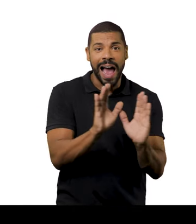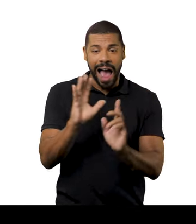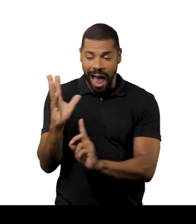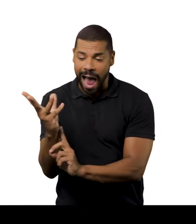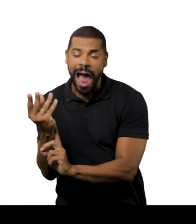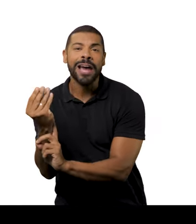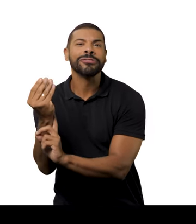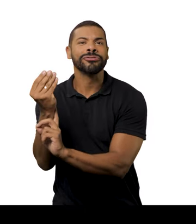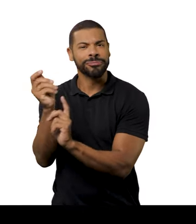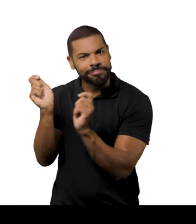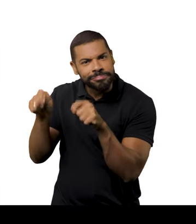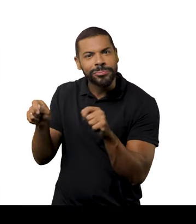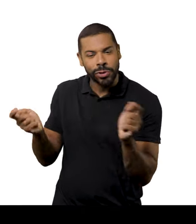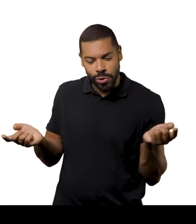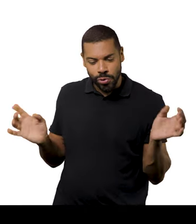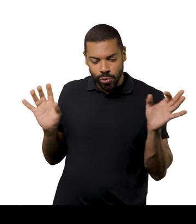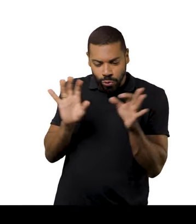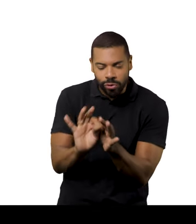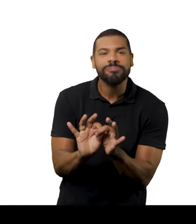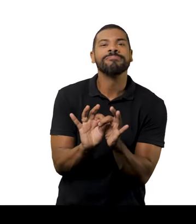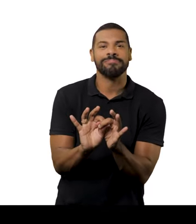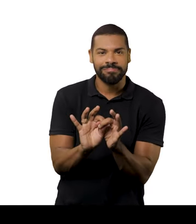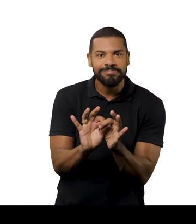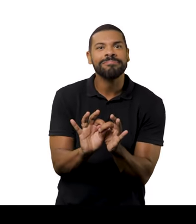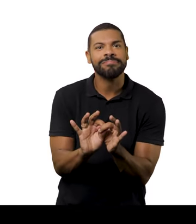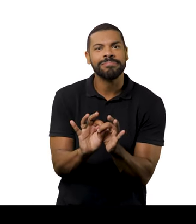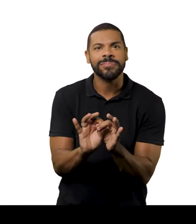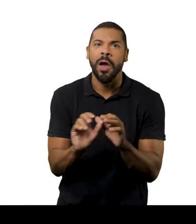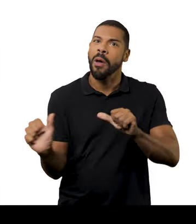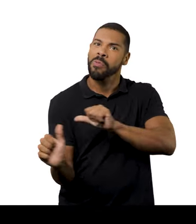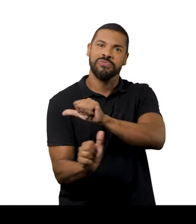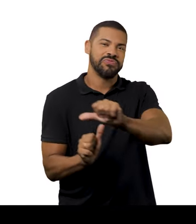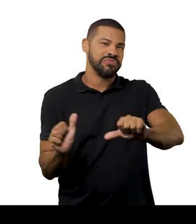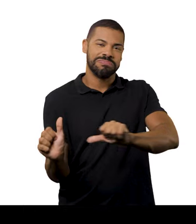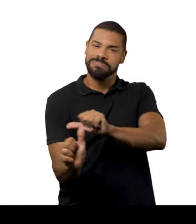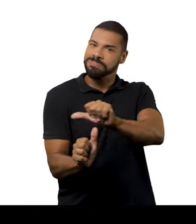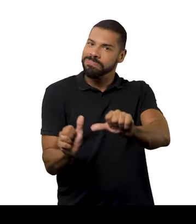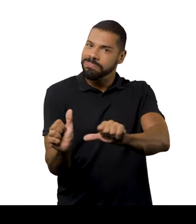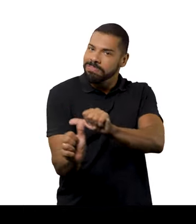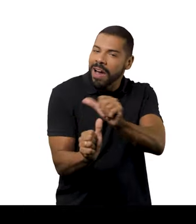caso. que moda é moda, arte é arte, mas acontece que eles juntos